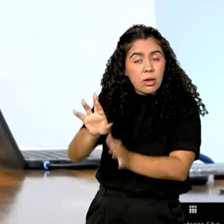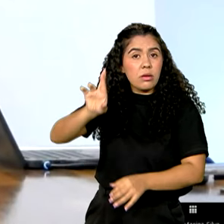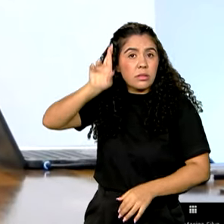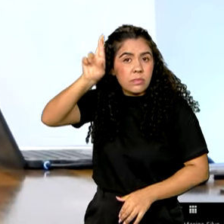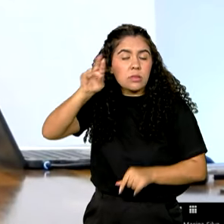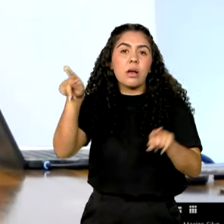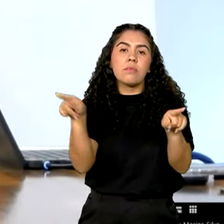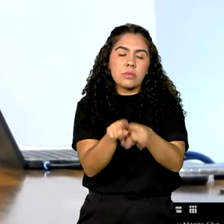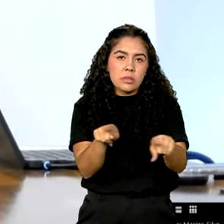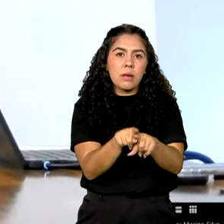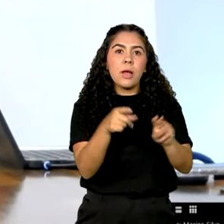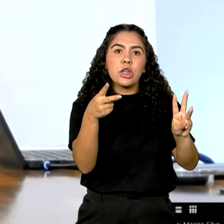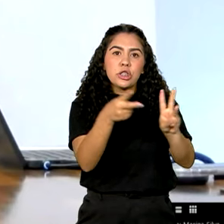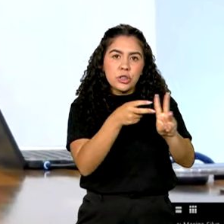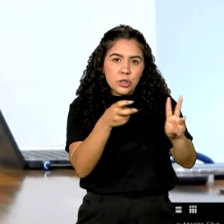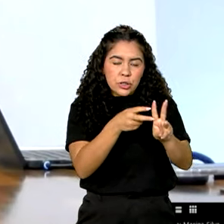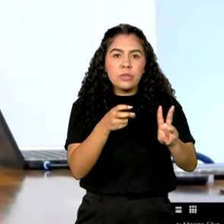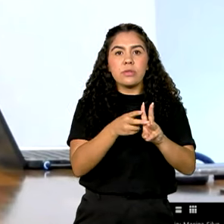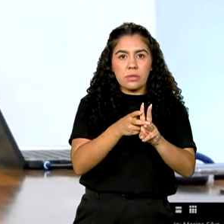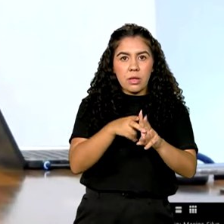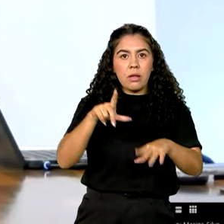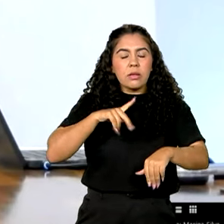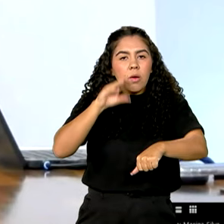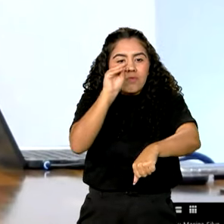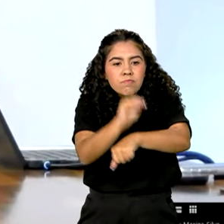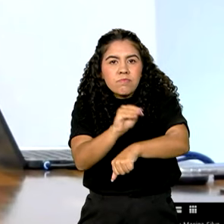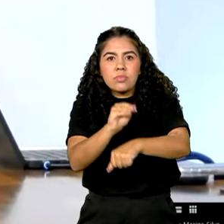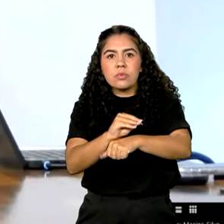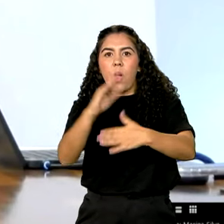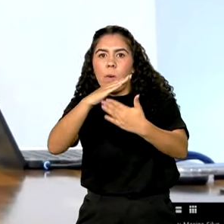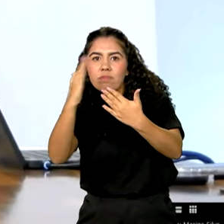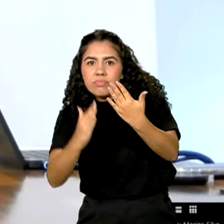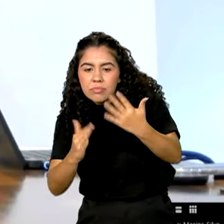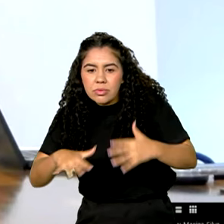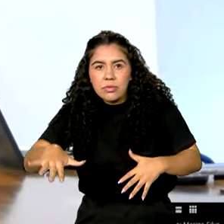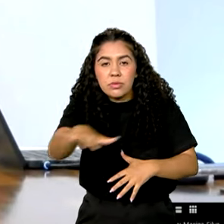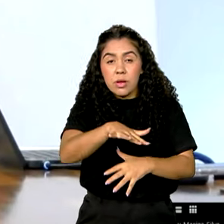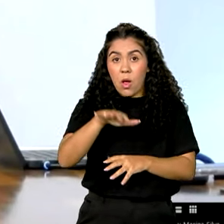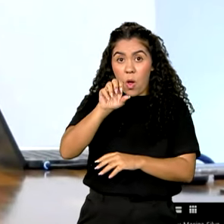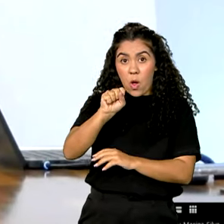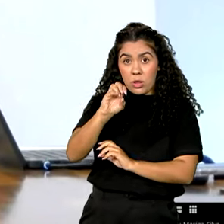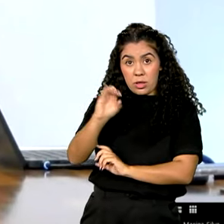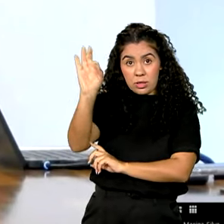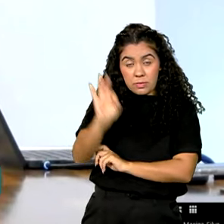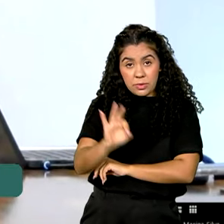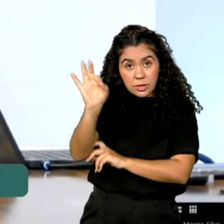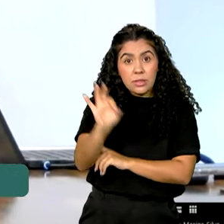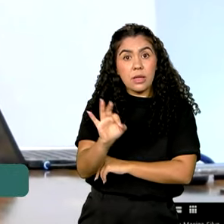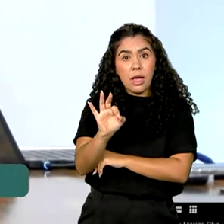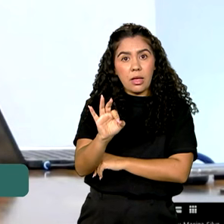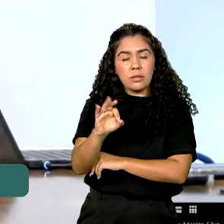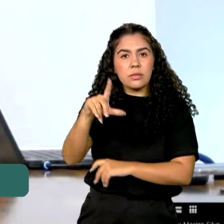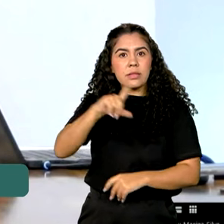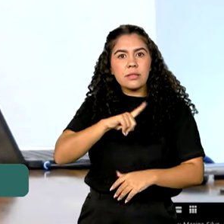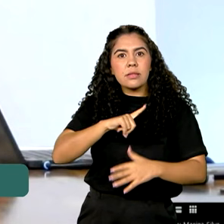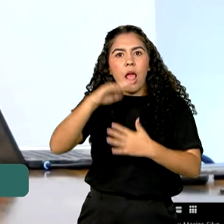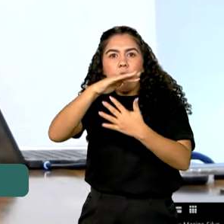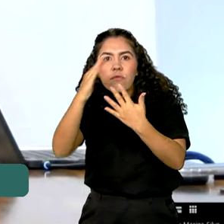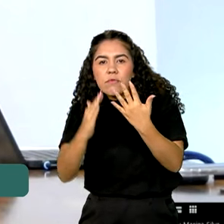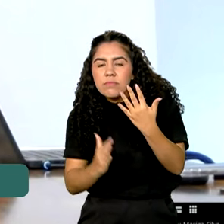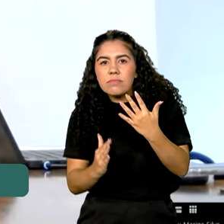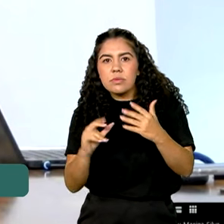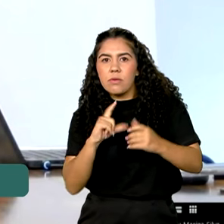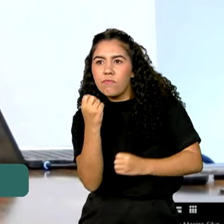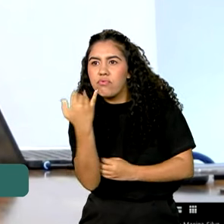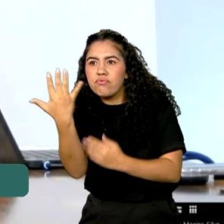pela maior parte das áreas preservadas do mundo. 80% das áreas sul-florestas do mundo, elas estão sob o